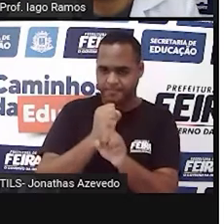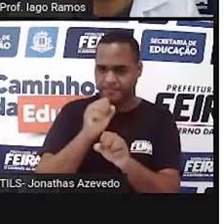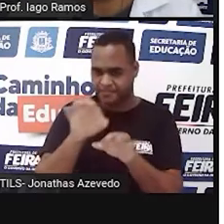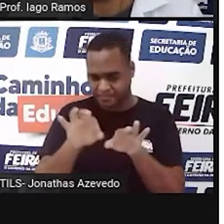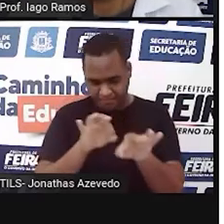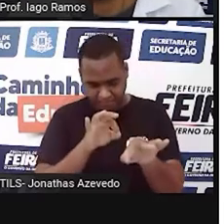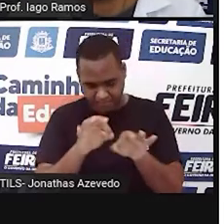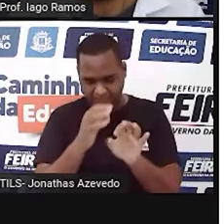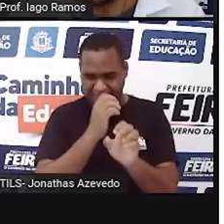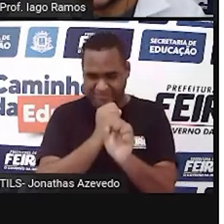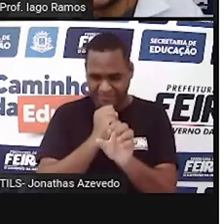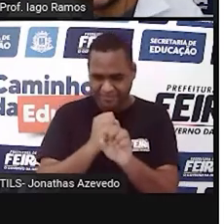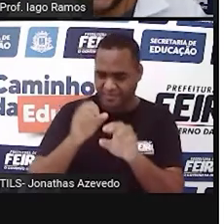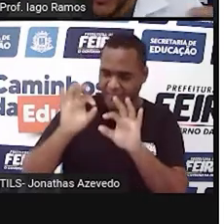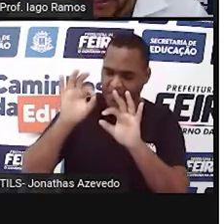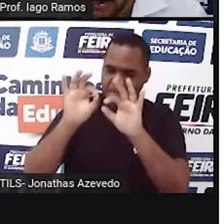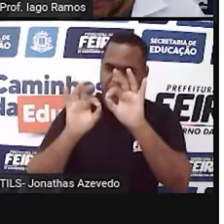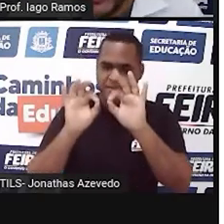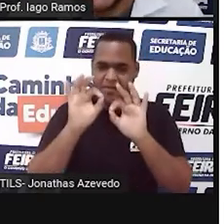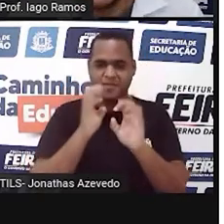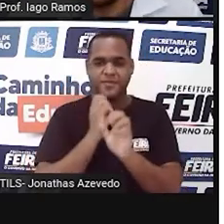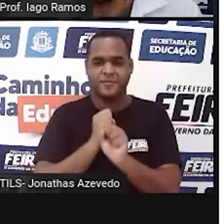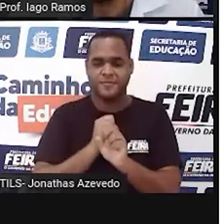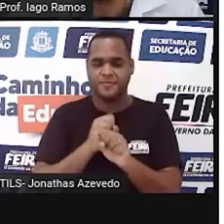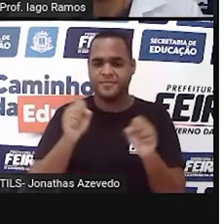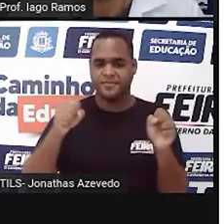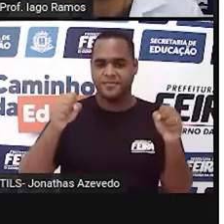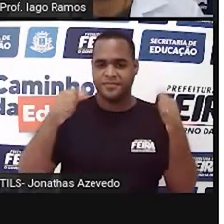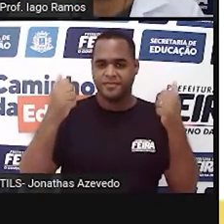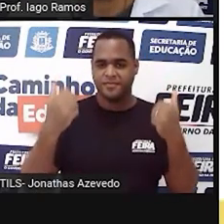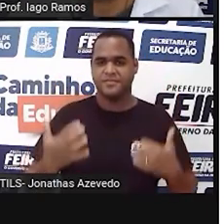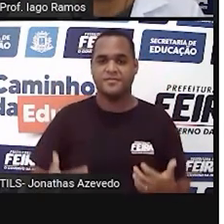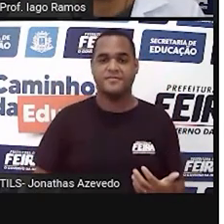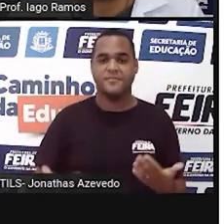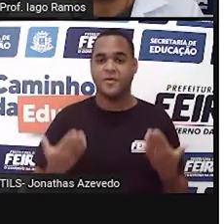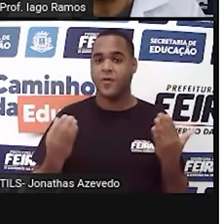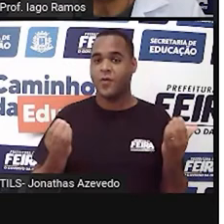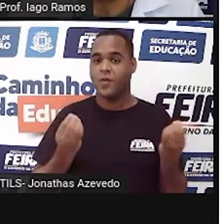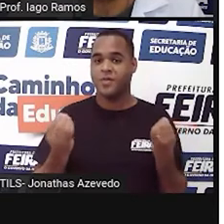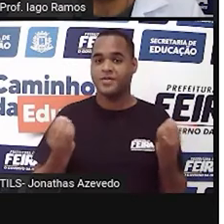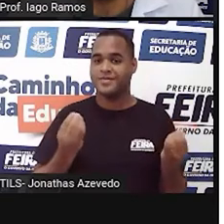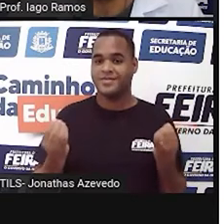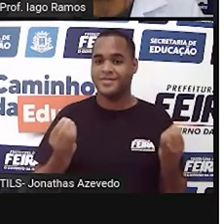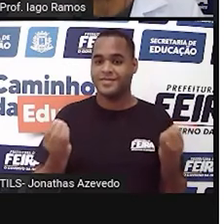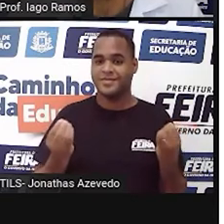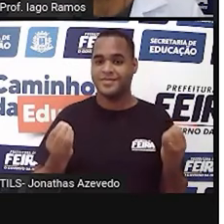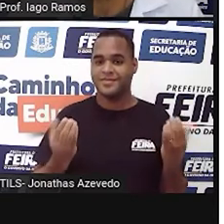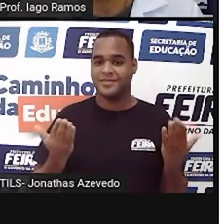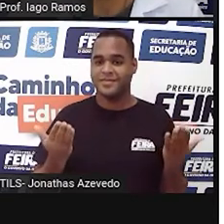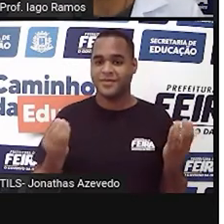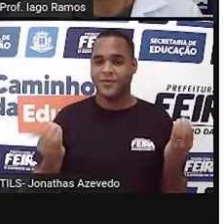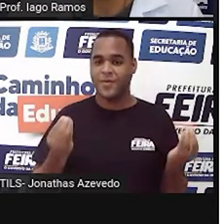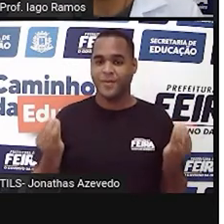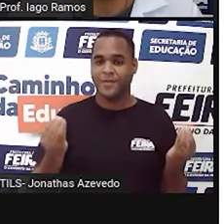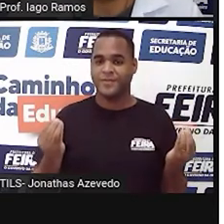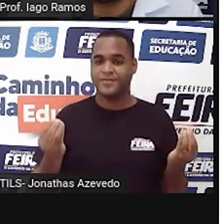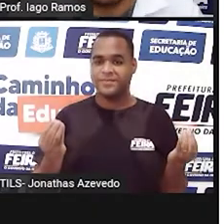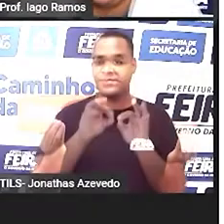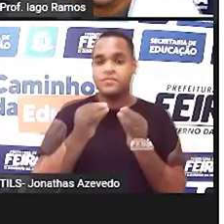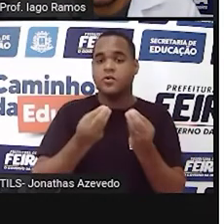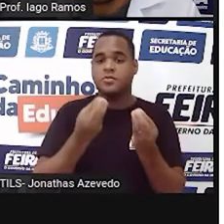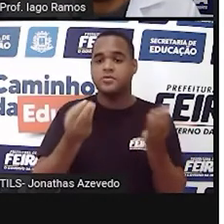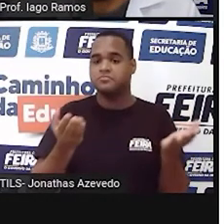que a gente fala? Armar a conta? Pois é. E olha só como é que fica, tá? Fica dessa